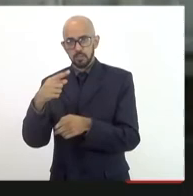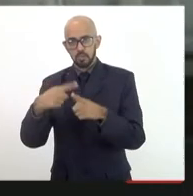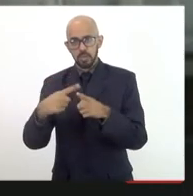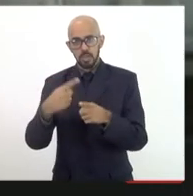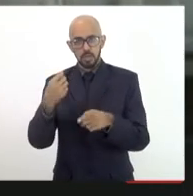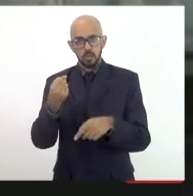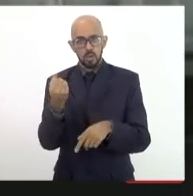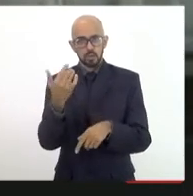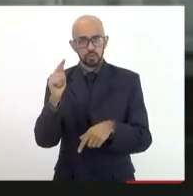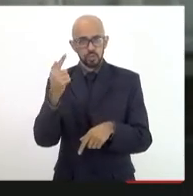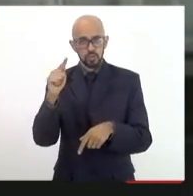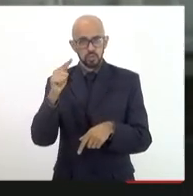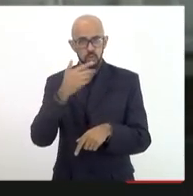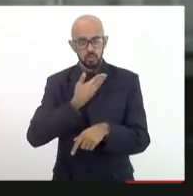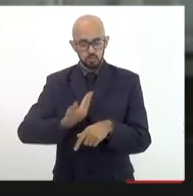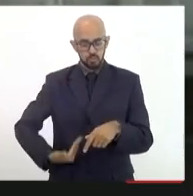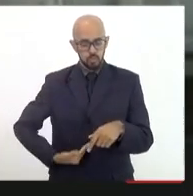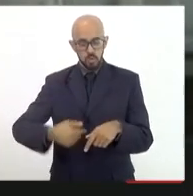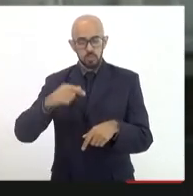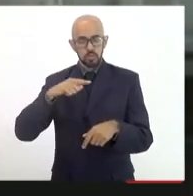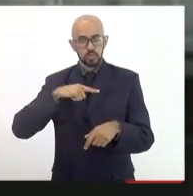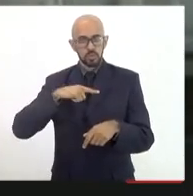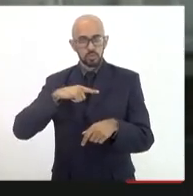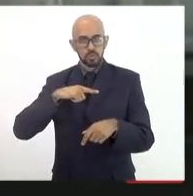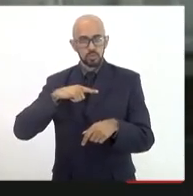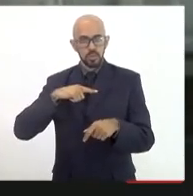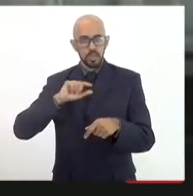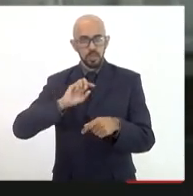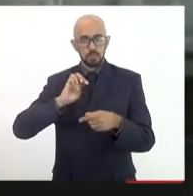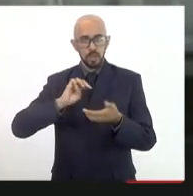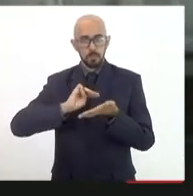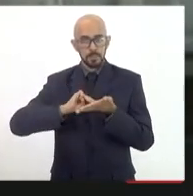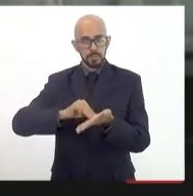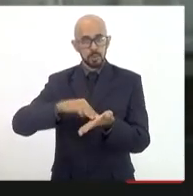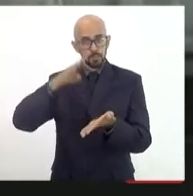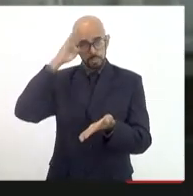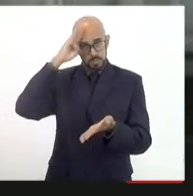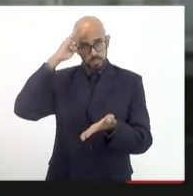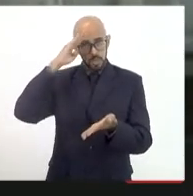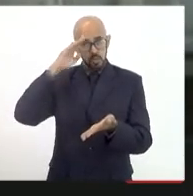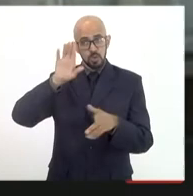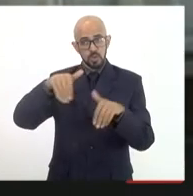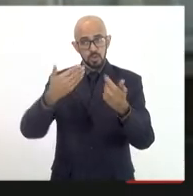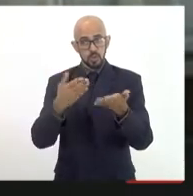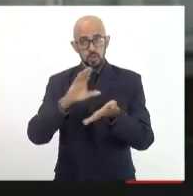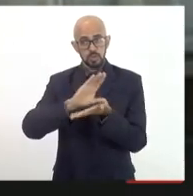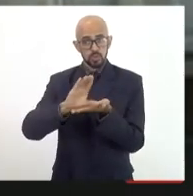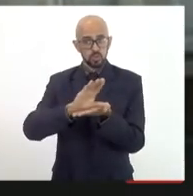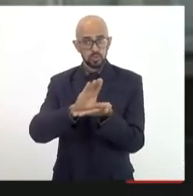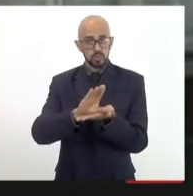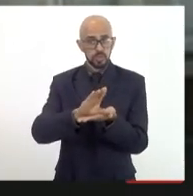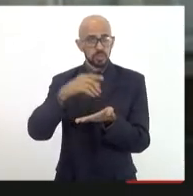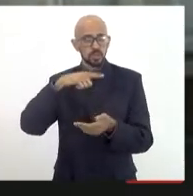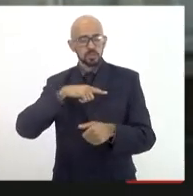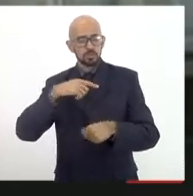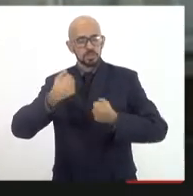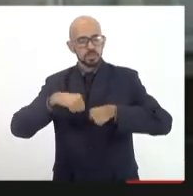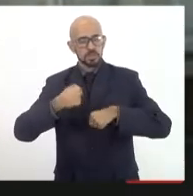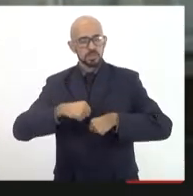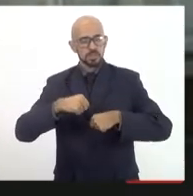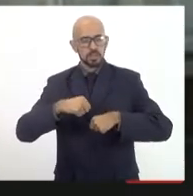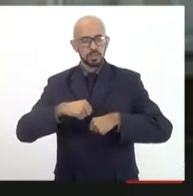ele tem a sua missão principal. Eu acho que um conselho como esse, ele tem um faro maior de planejamento, de